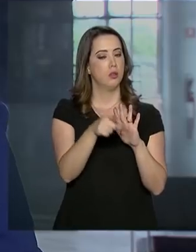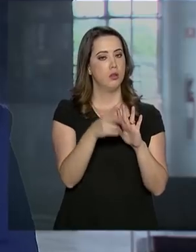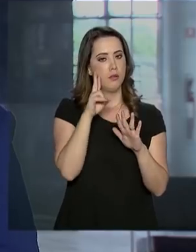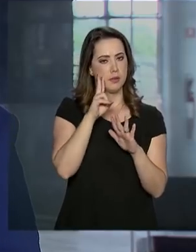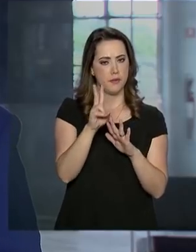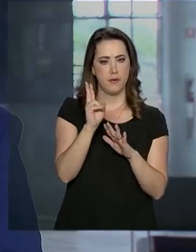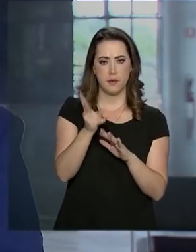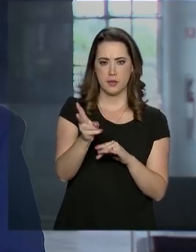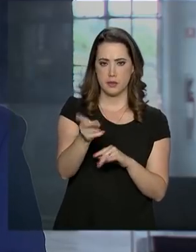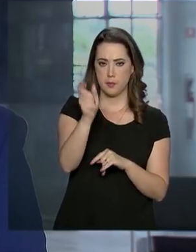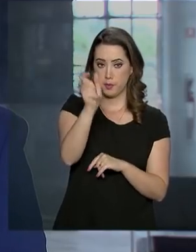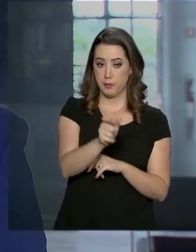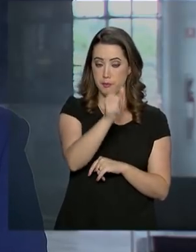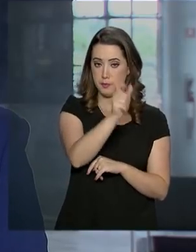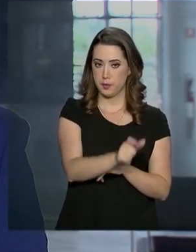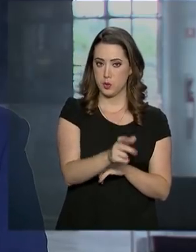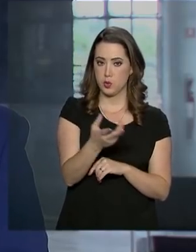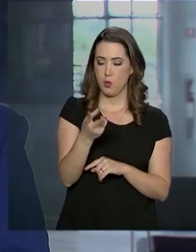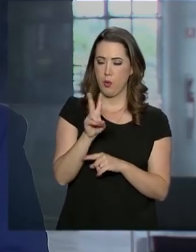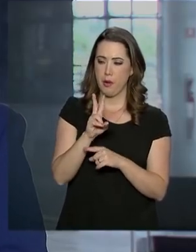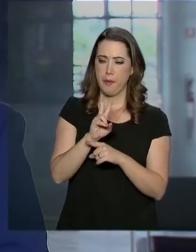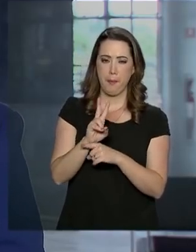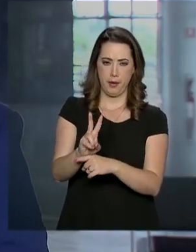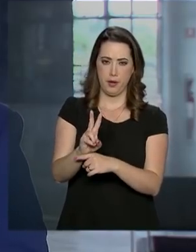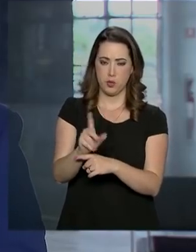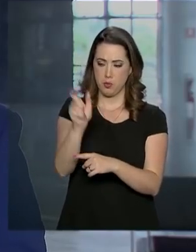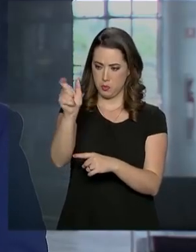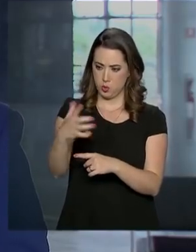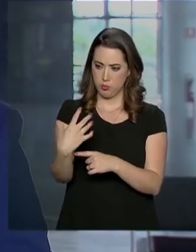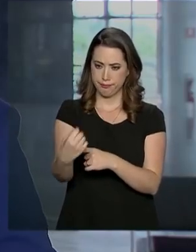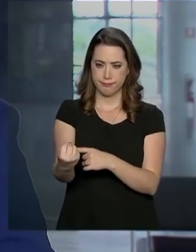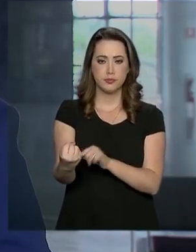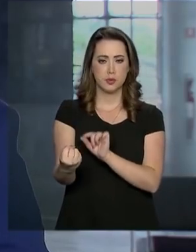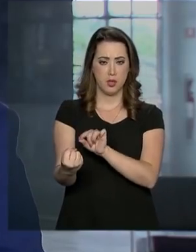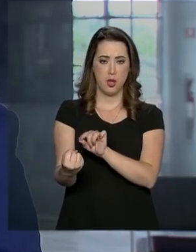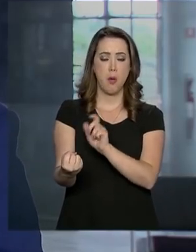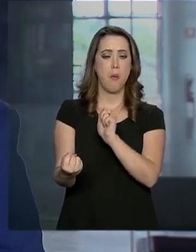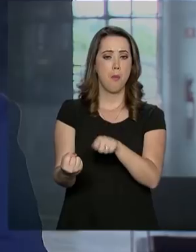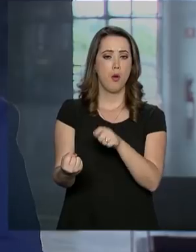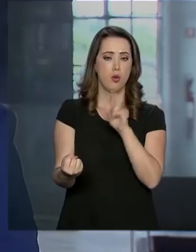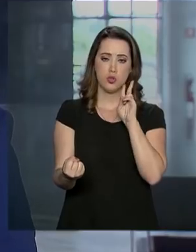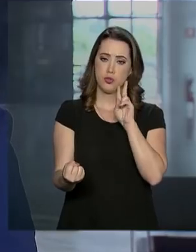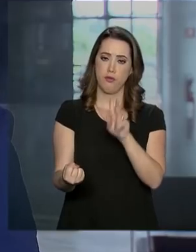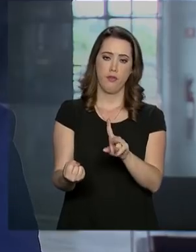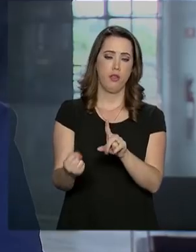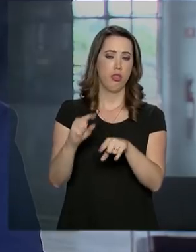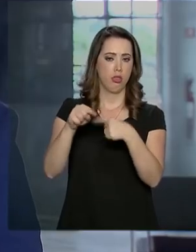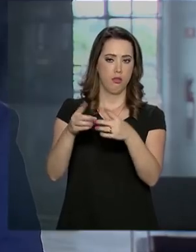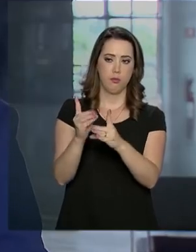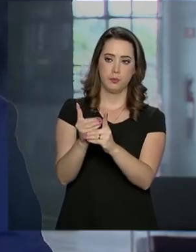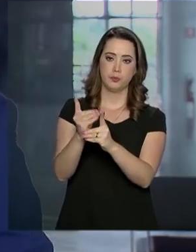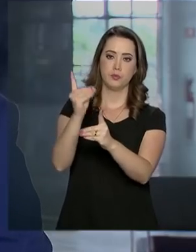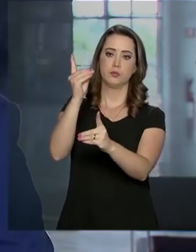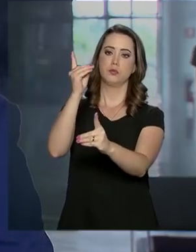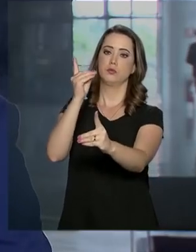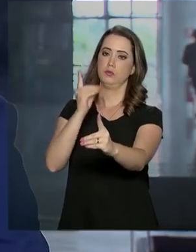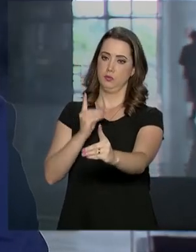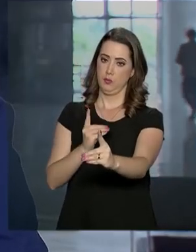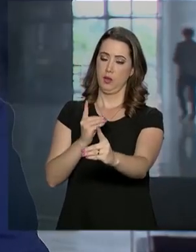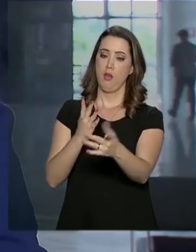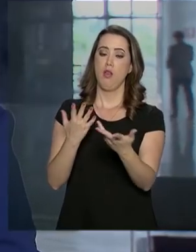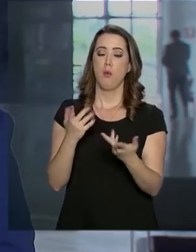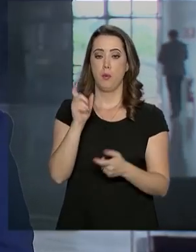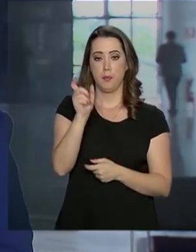acompanhamento do tomador do microcrédito vai poder ser feito de forma não presencial após o primeiro contato. Ou seja,